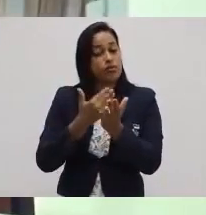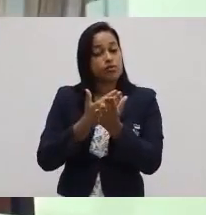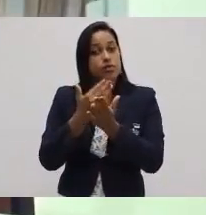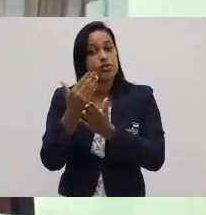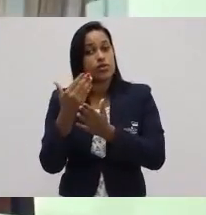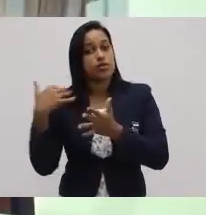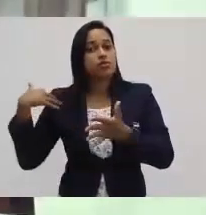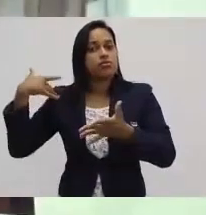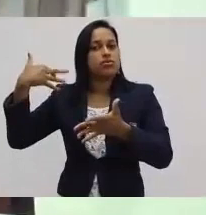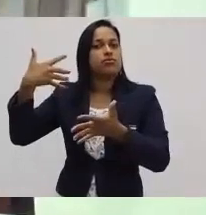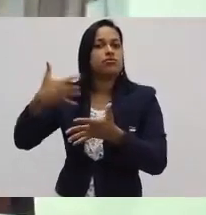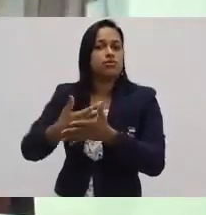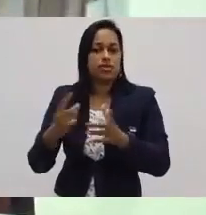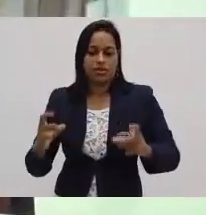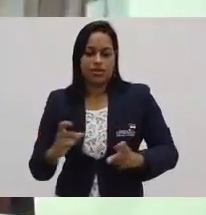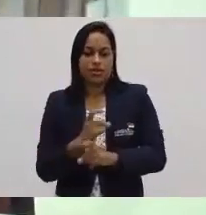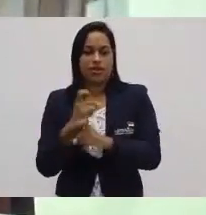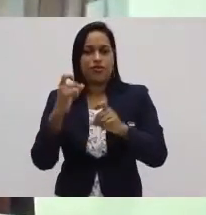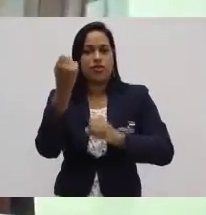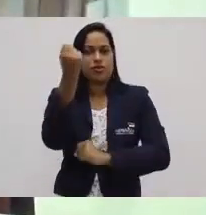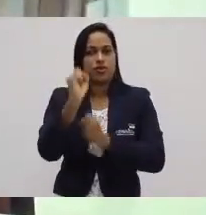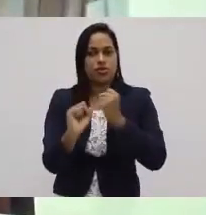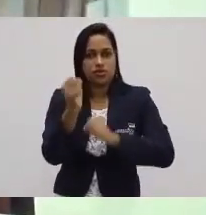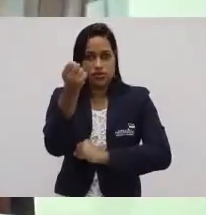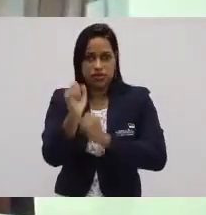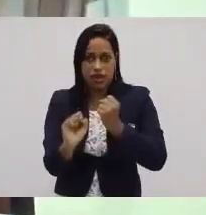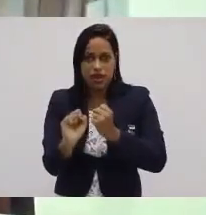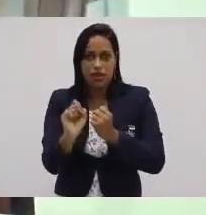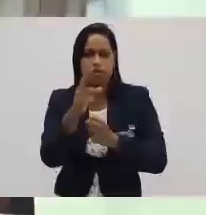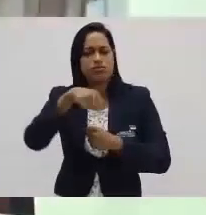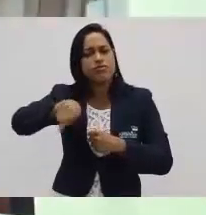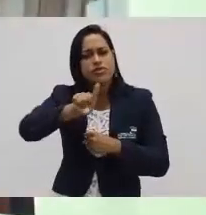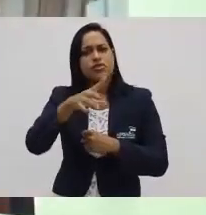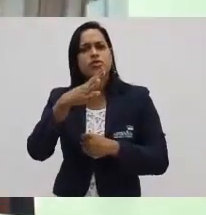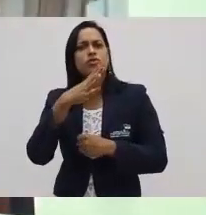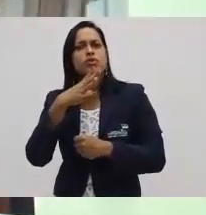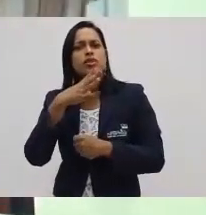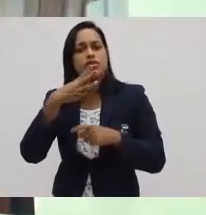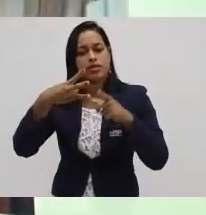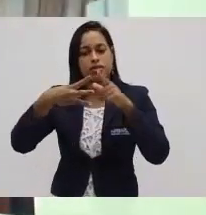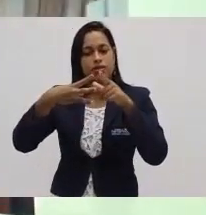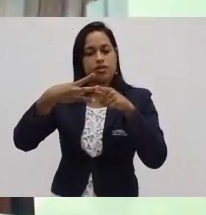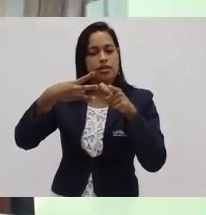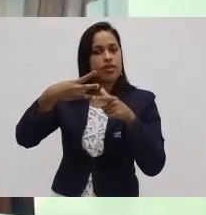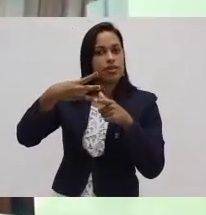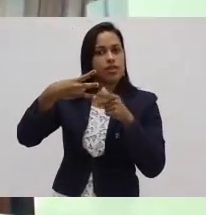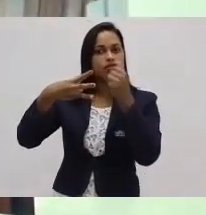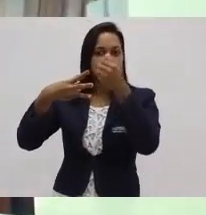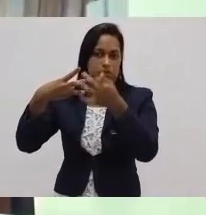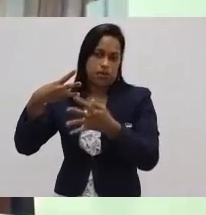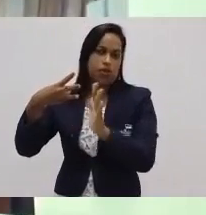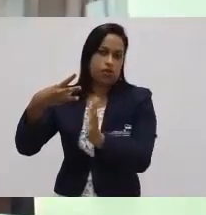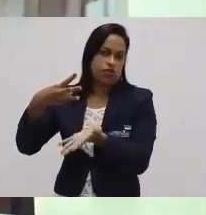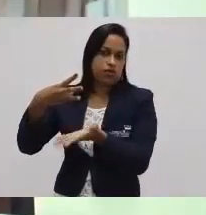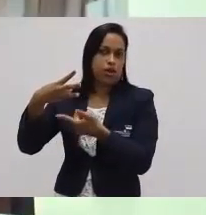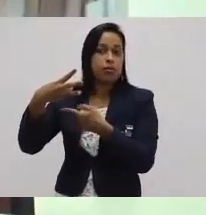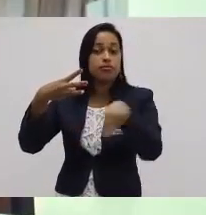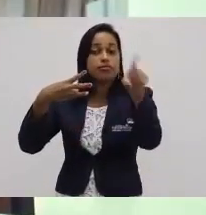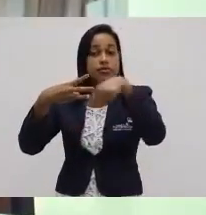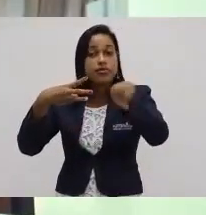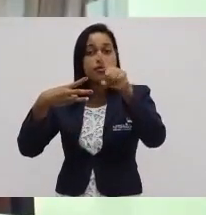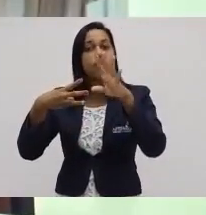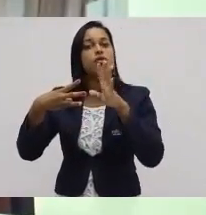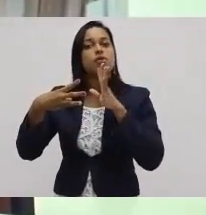Industrial. E eu ressaltei, eu pincelei para vocês, três características da Revolução Industrial que eu acho muito importantes para